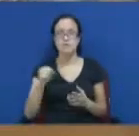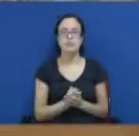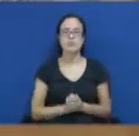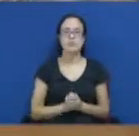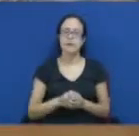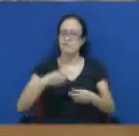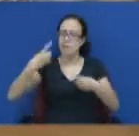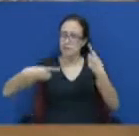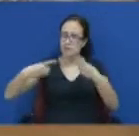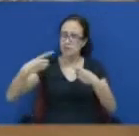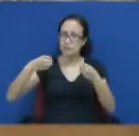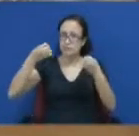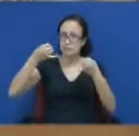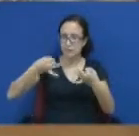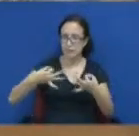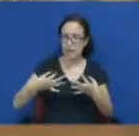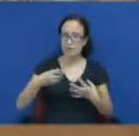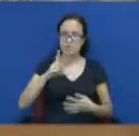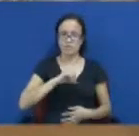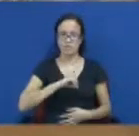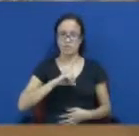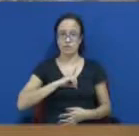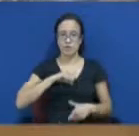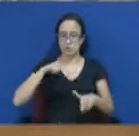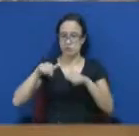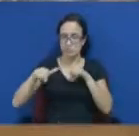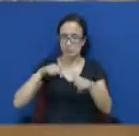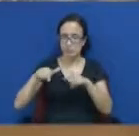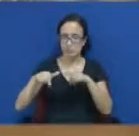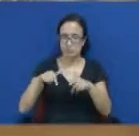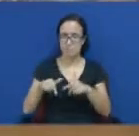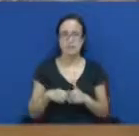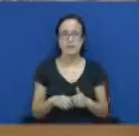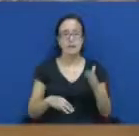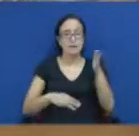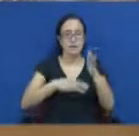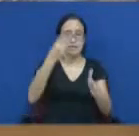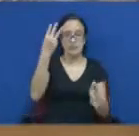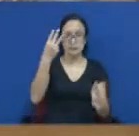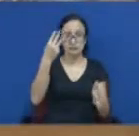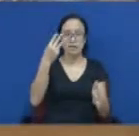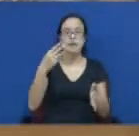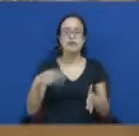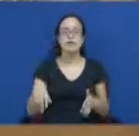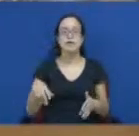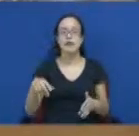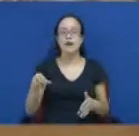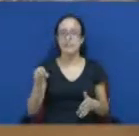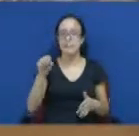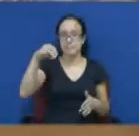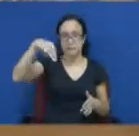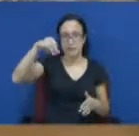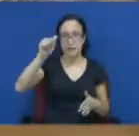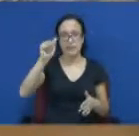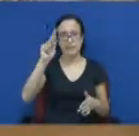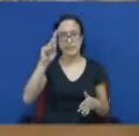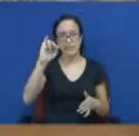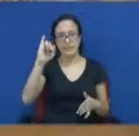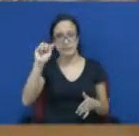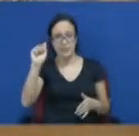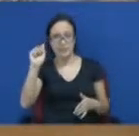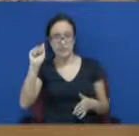trabalhadores e a tribuna solicitada pela senhora Maria do Carmo Batista Santos, que é da Comissão de